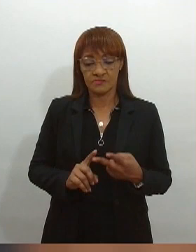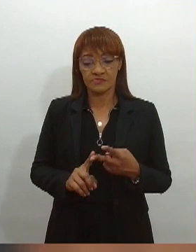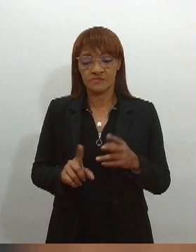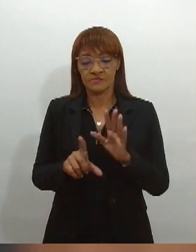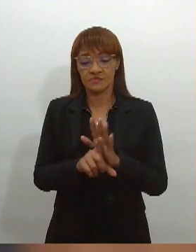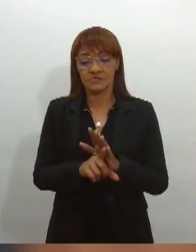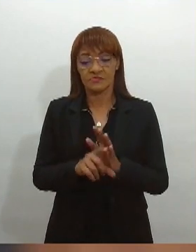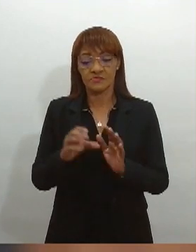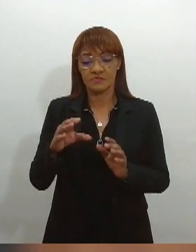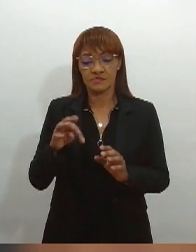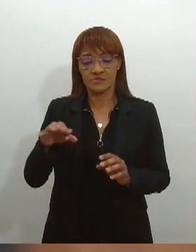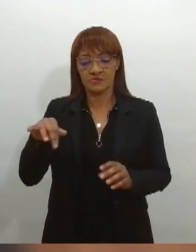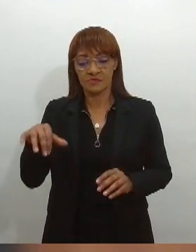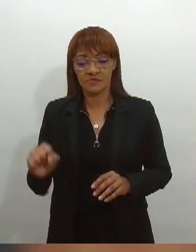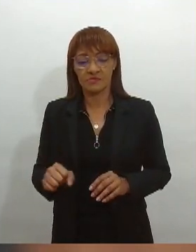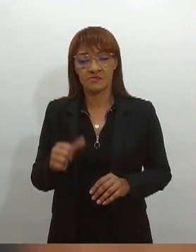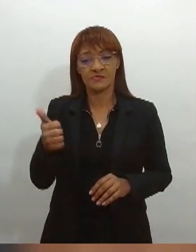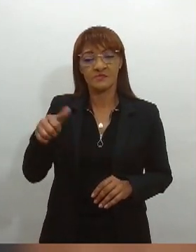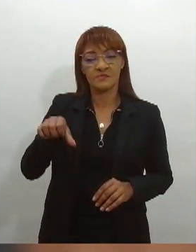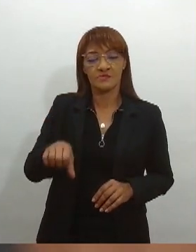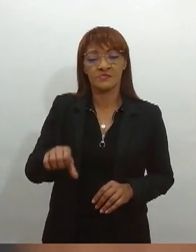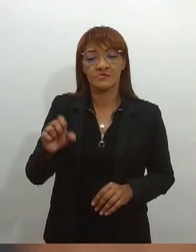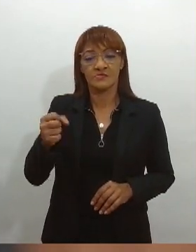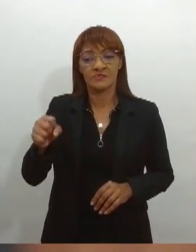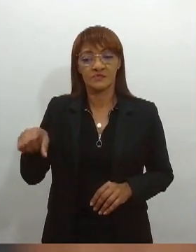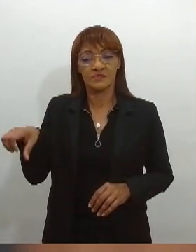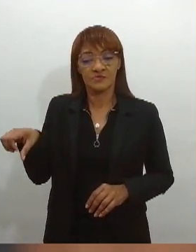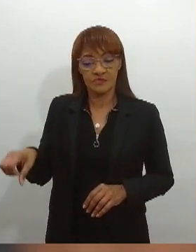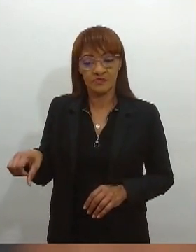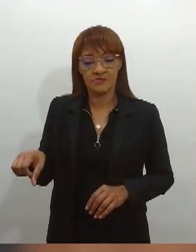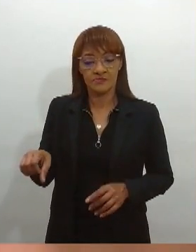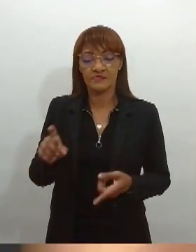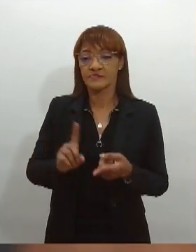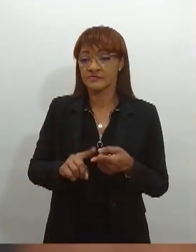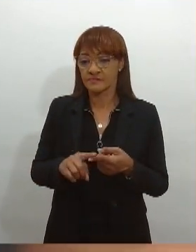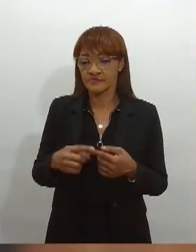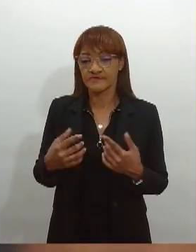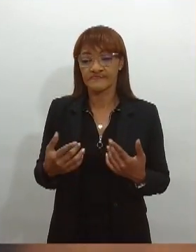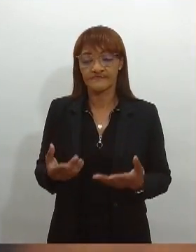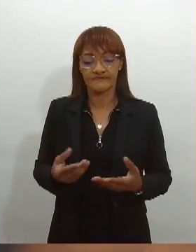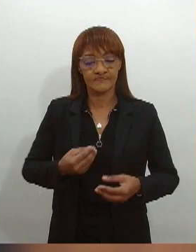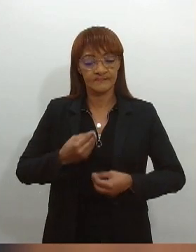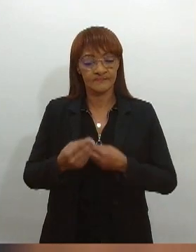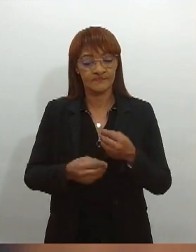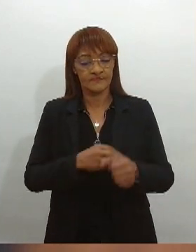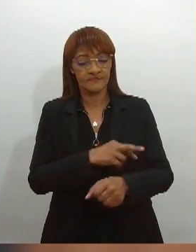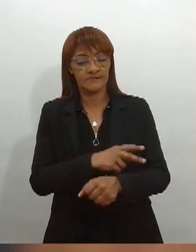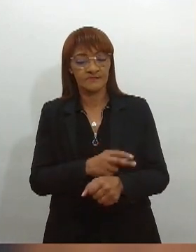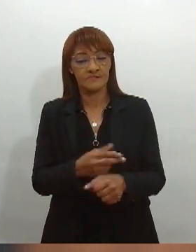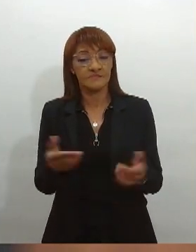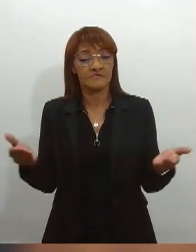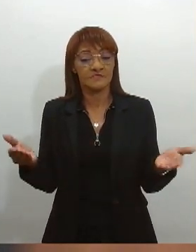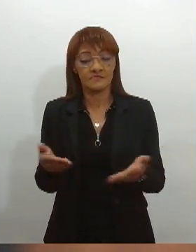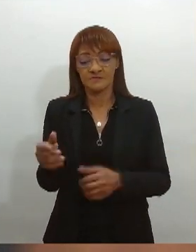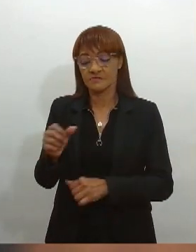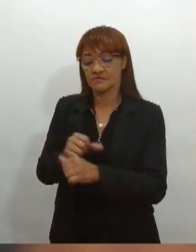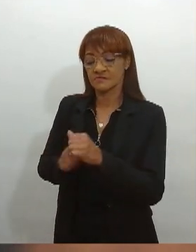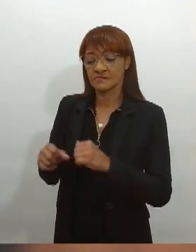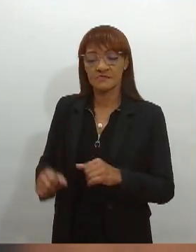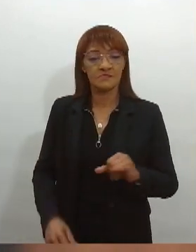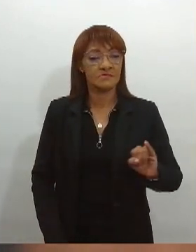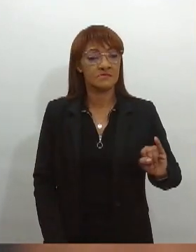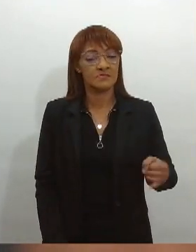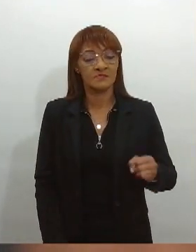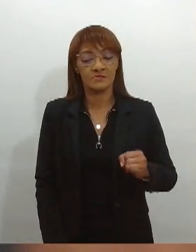1989, que trata da questão do racismo, e agora alterada recentemente em janeiro, na questão